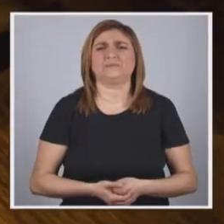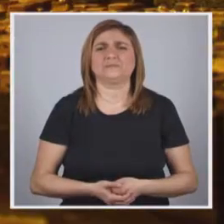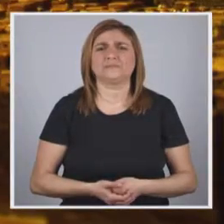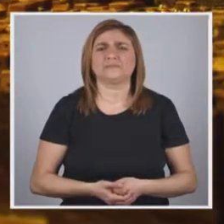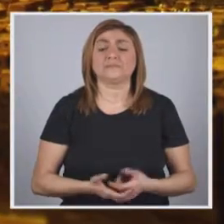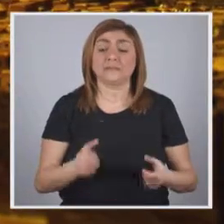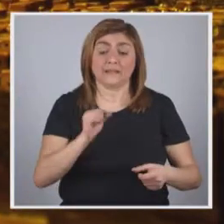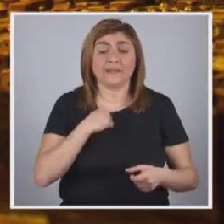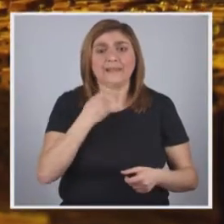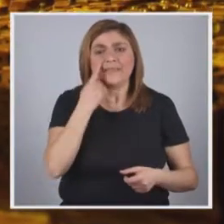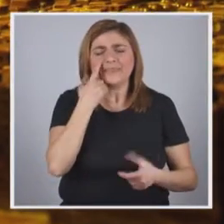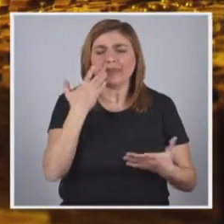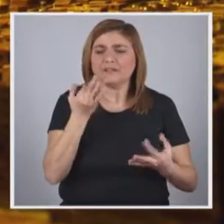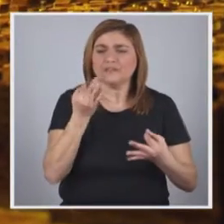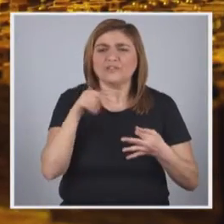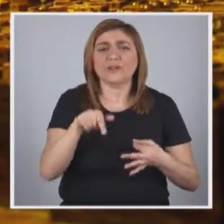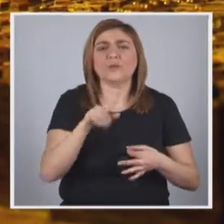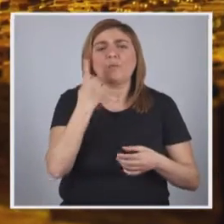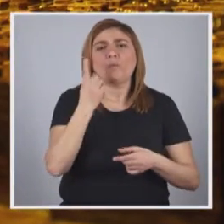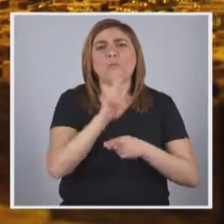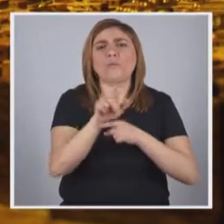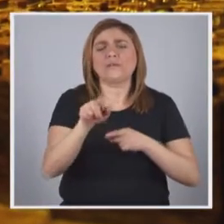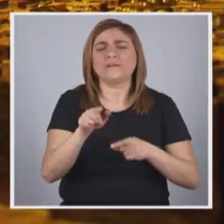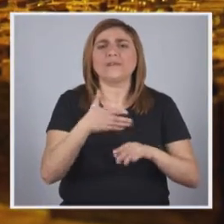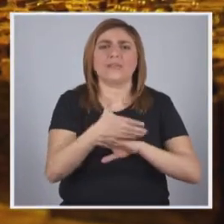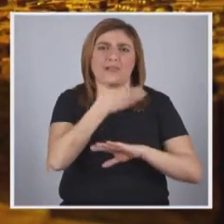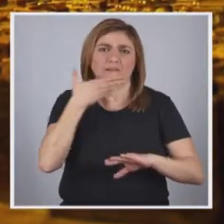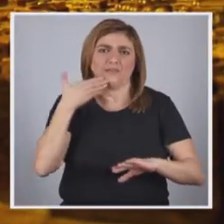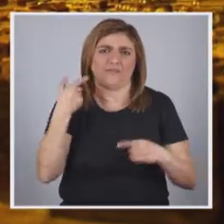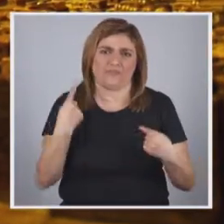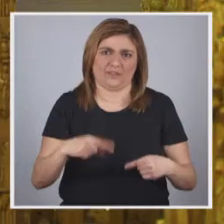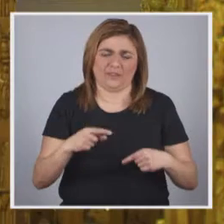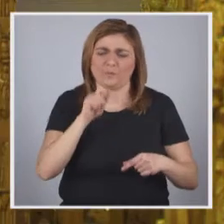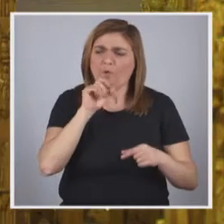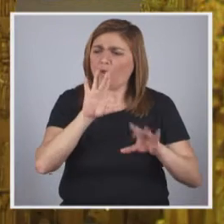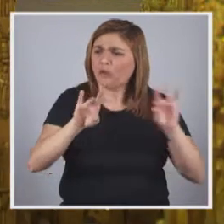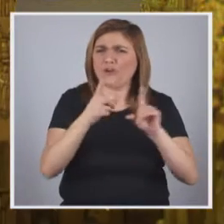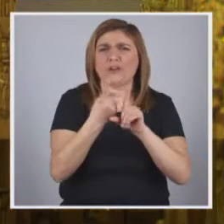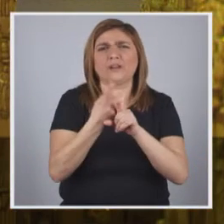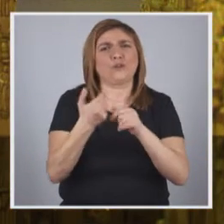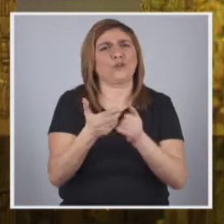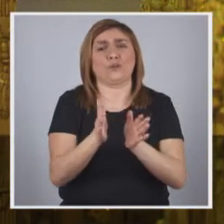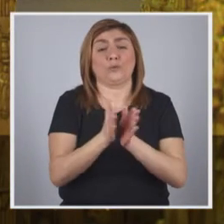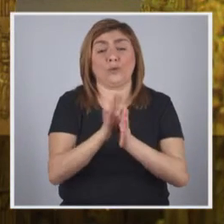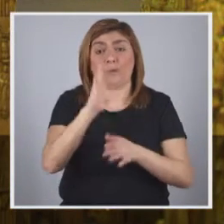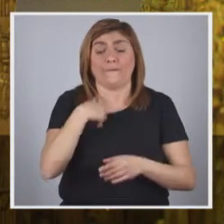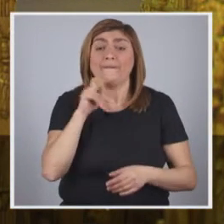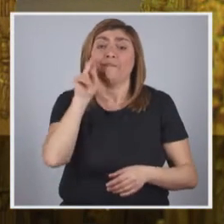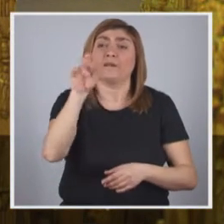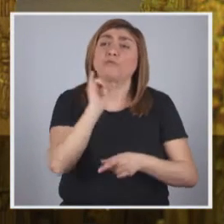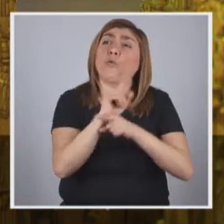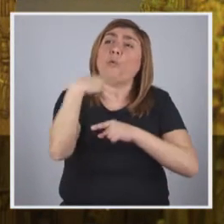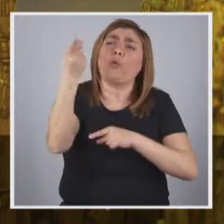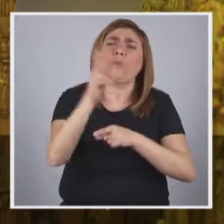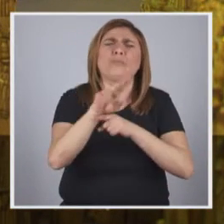facto de ser um museu acessível, onde tudo pode ser tocado. Quando vamos visitar